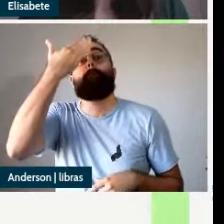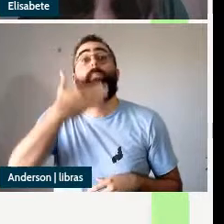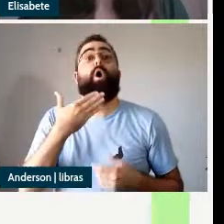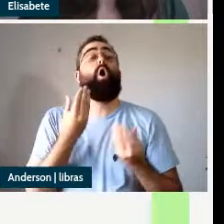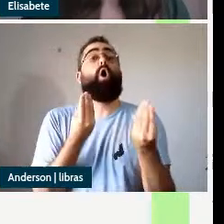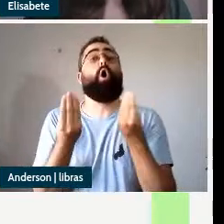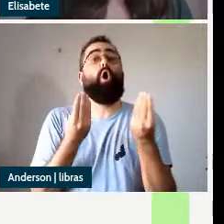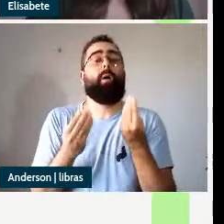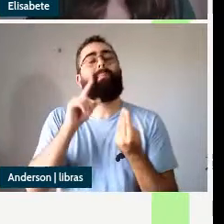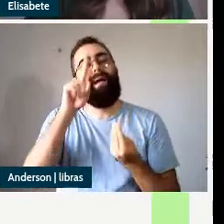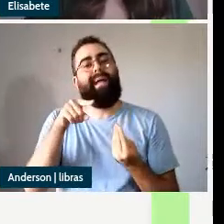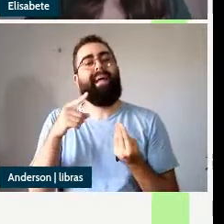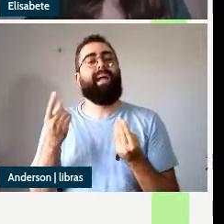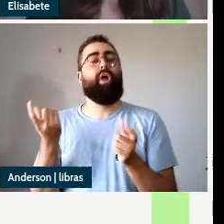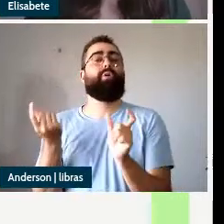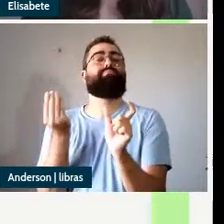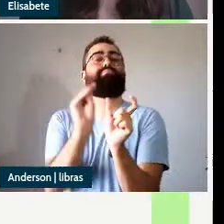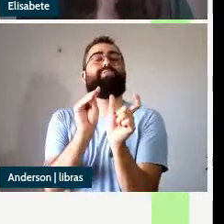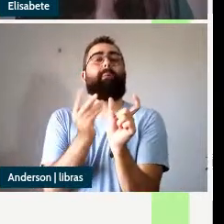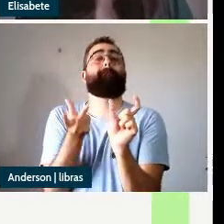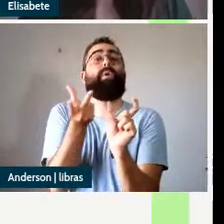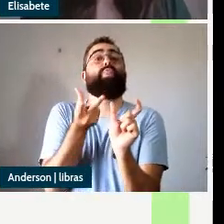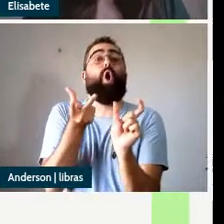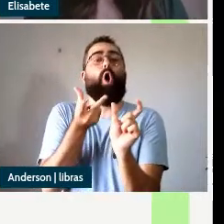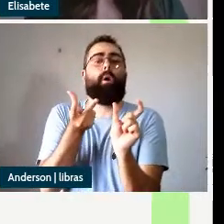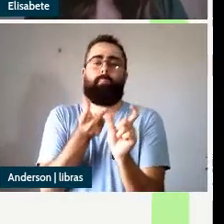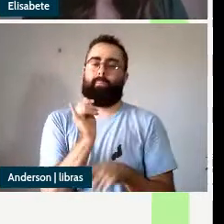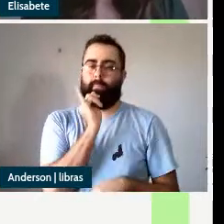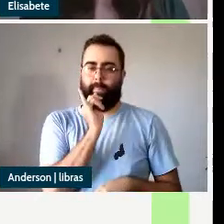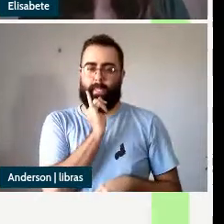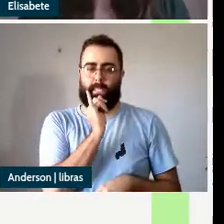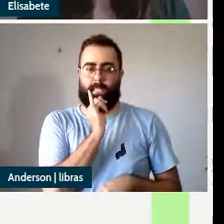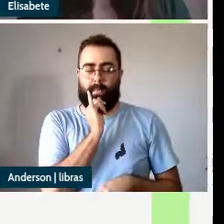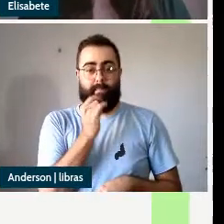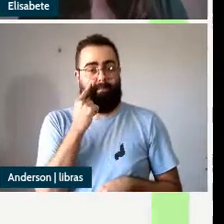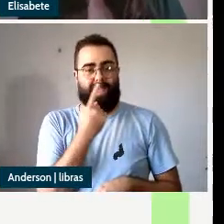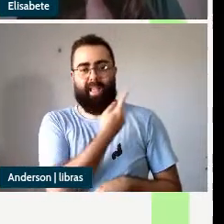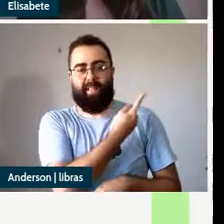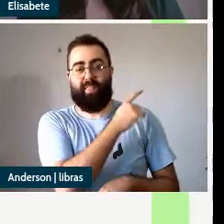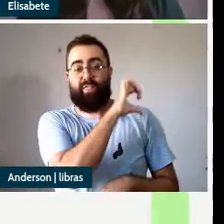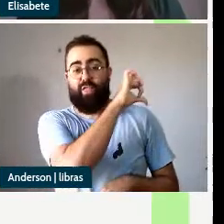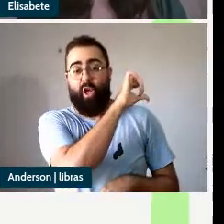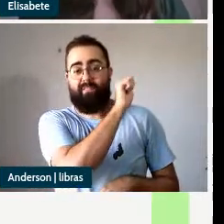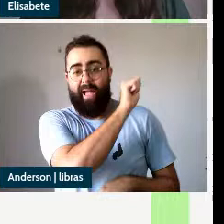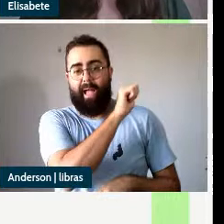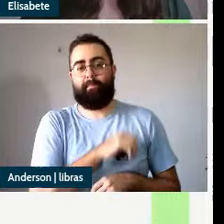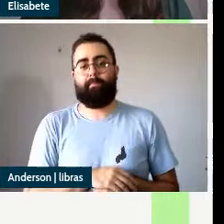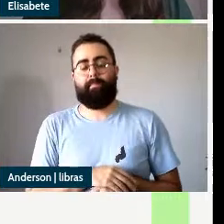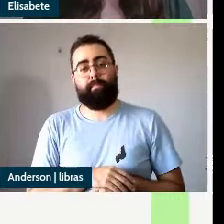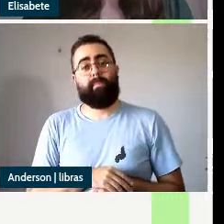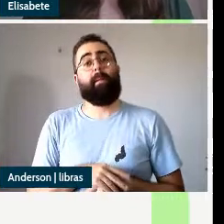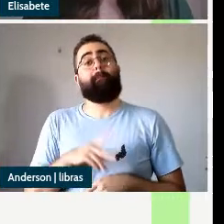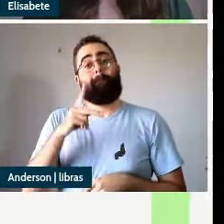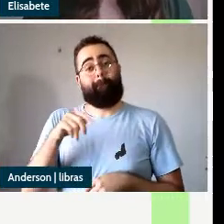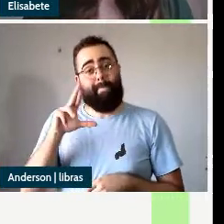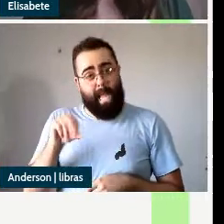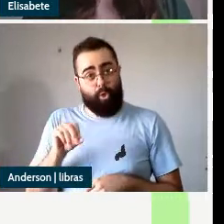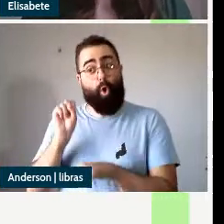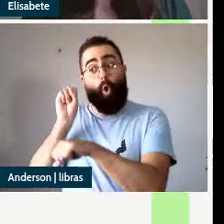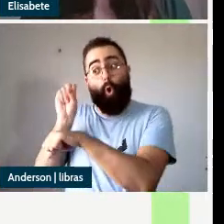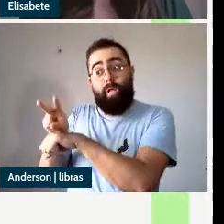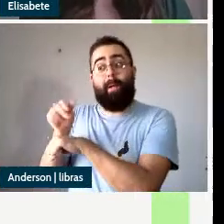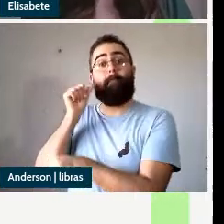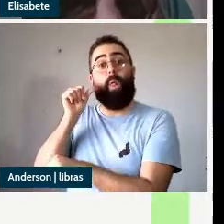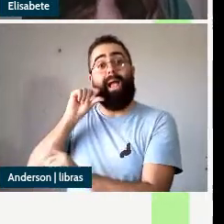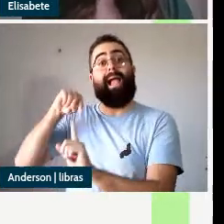pronominalização então vejamos por exemplo uma sentença como 9A o Pedro contratou a mulher grávida que